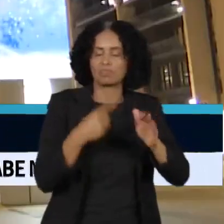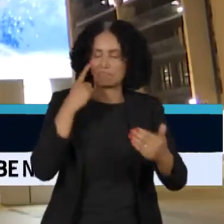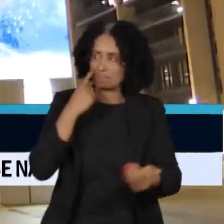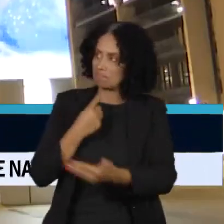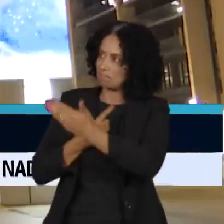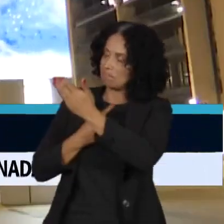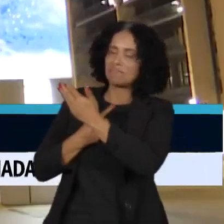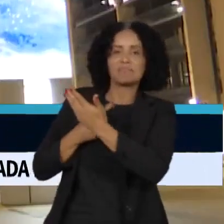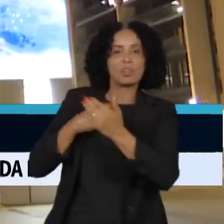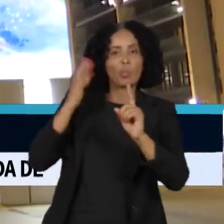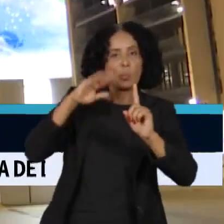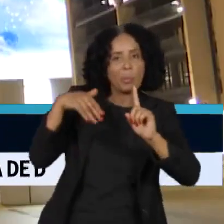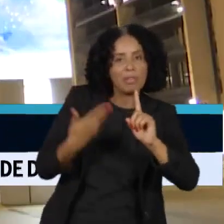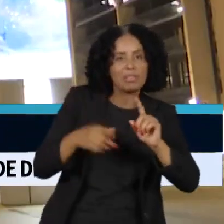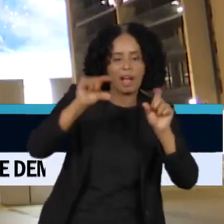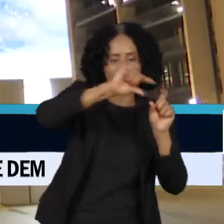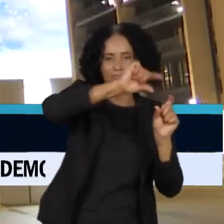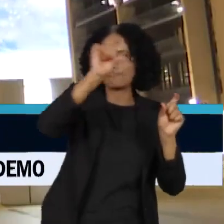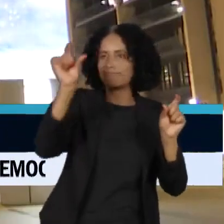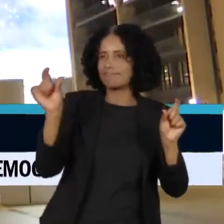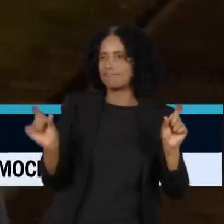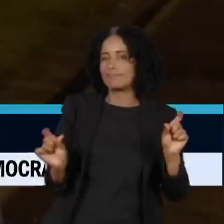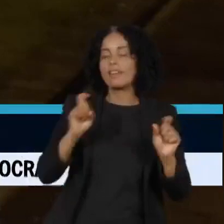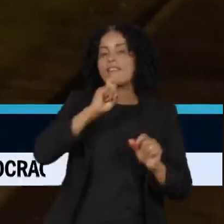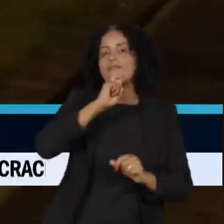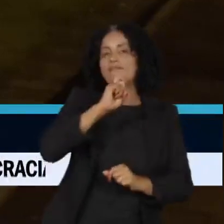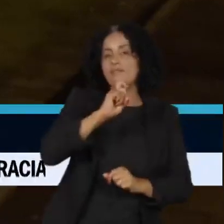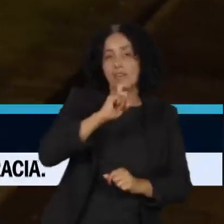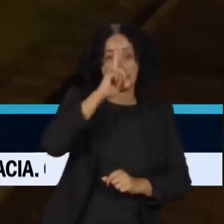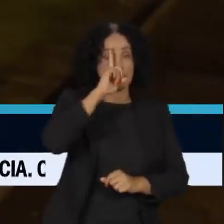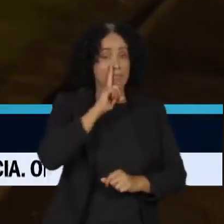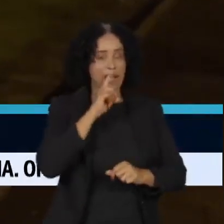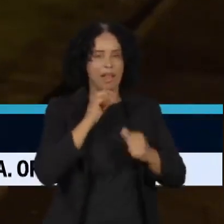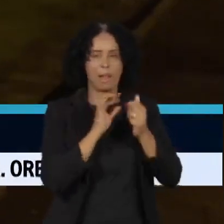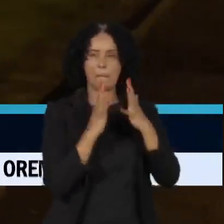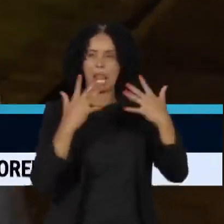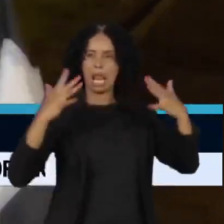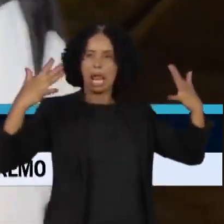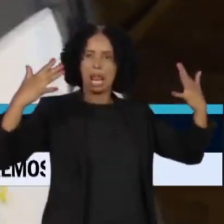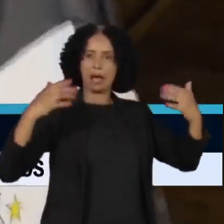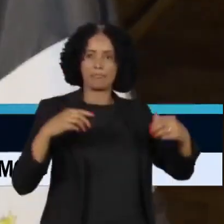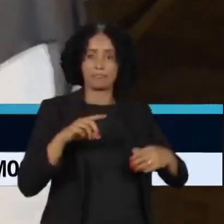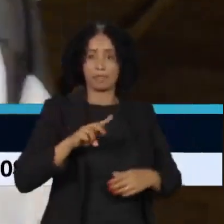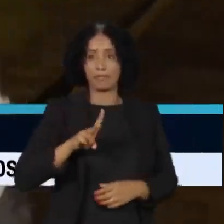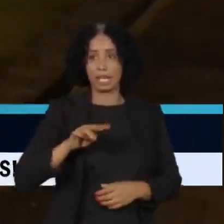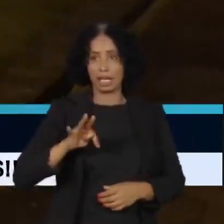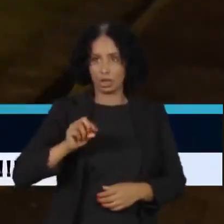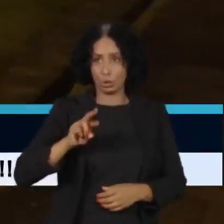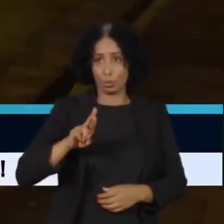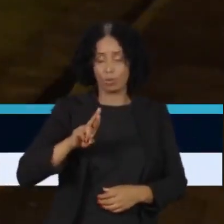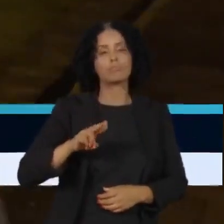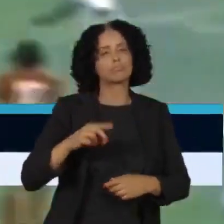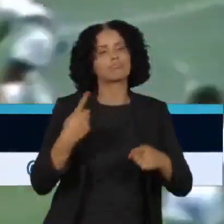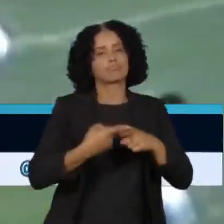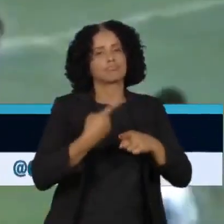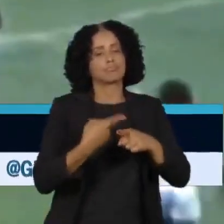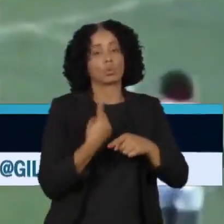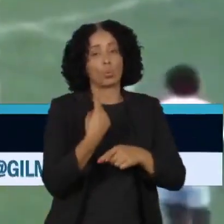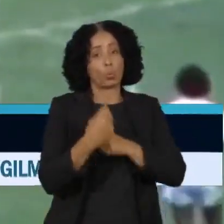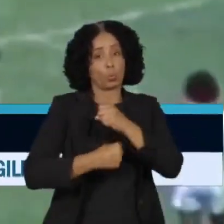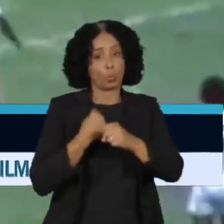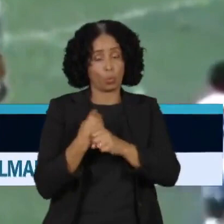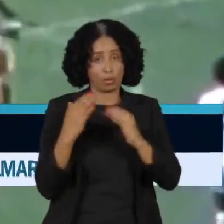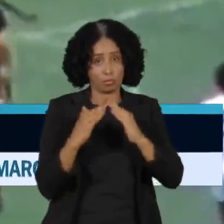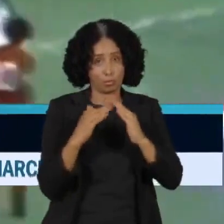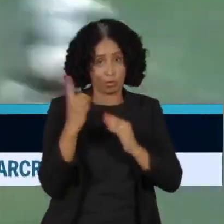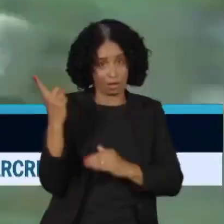O arco da estrutura foi iluminado de verde e amarelo. O Victor mora na Inglaterra há um ano. É santista de coração. E sabe